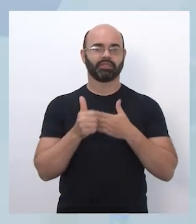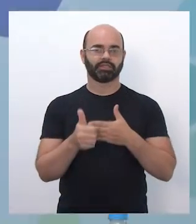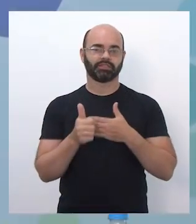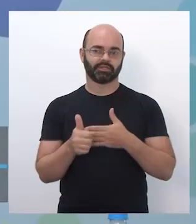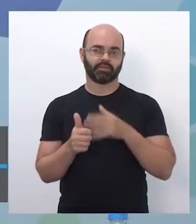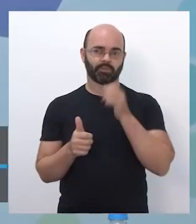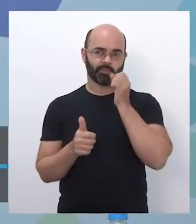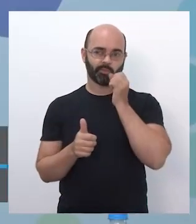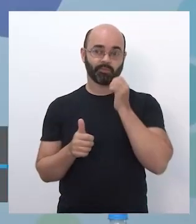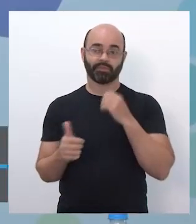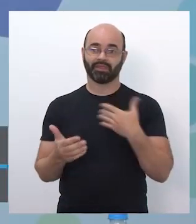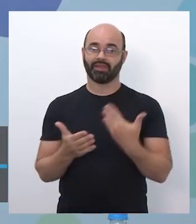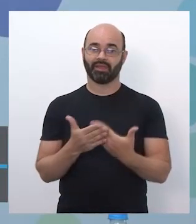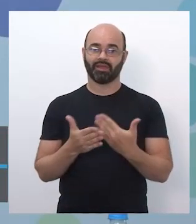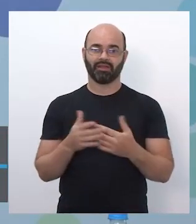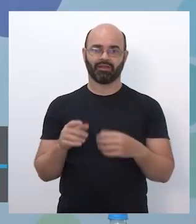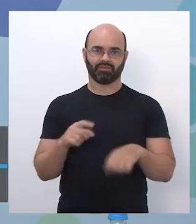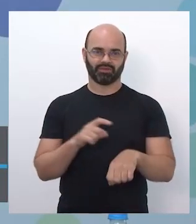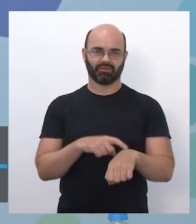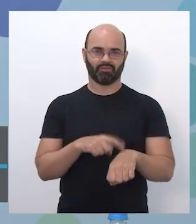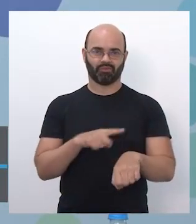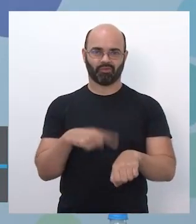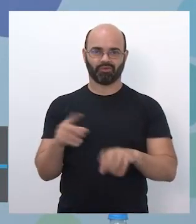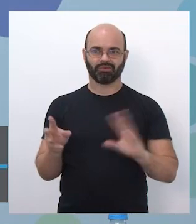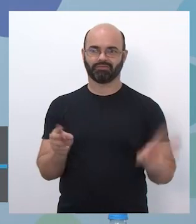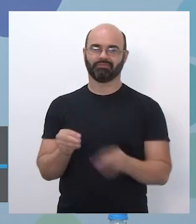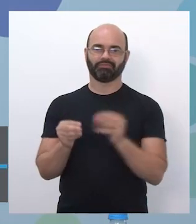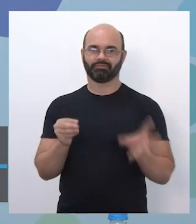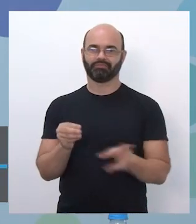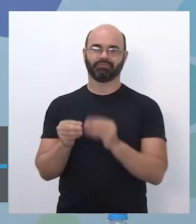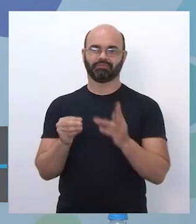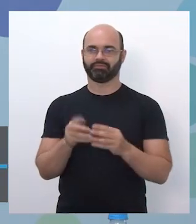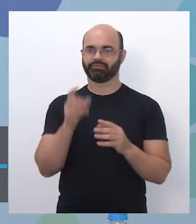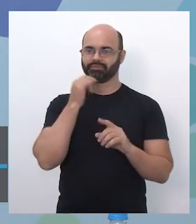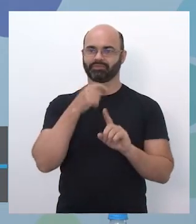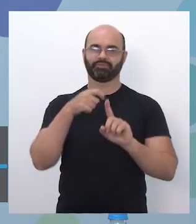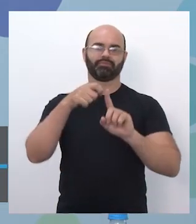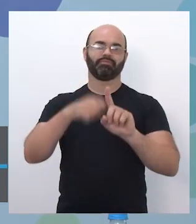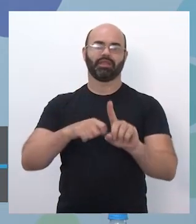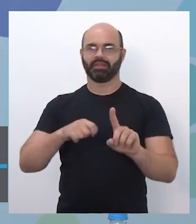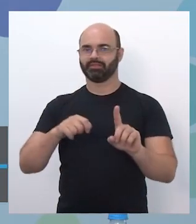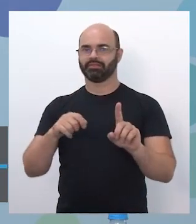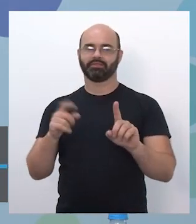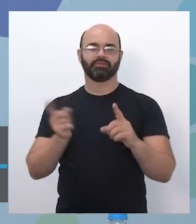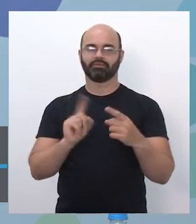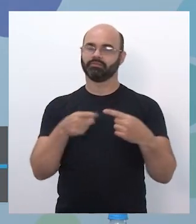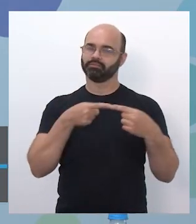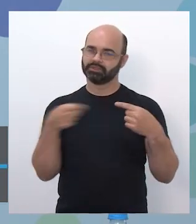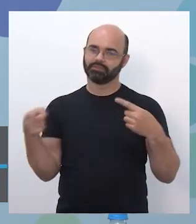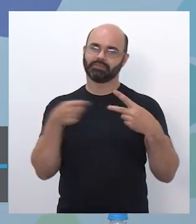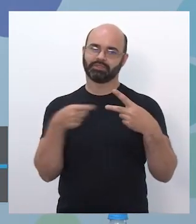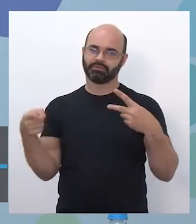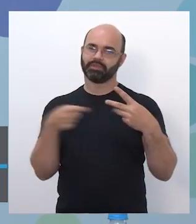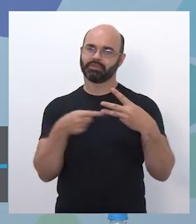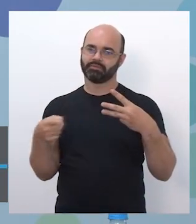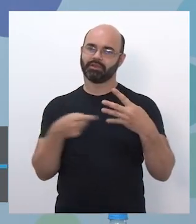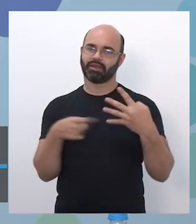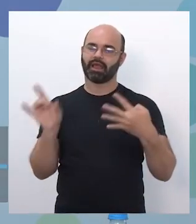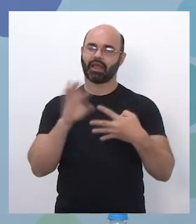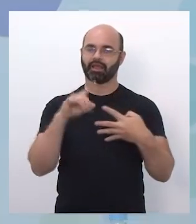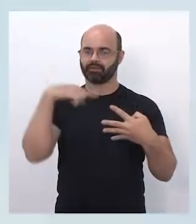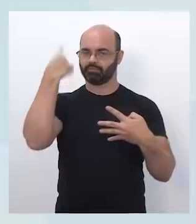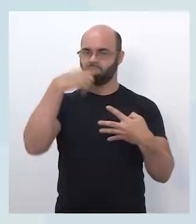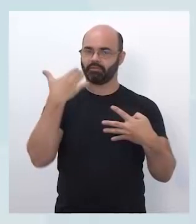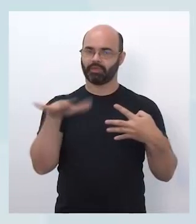não podem se acumular, essas horas não podem se acumular para serem feitas ao longo do mês, elas têm que ser feitas durante a semana. Os